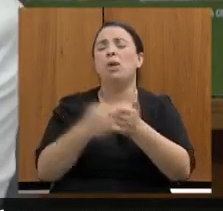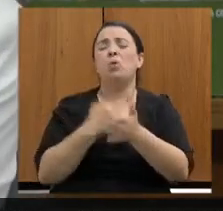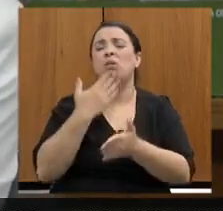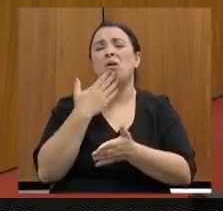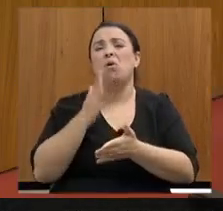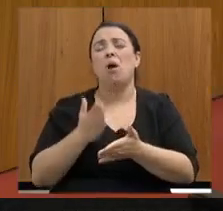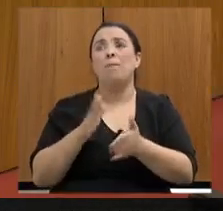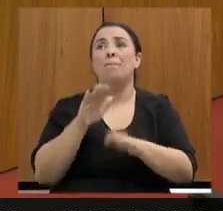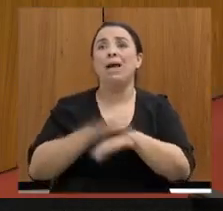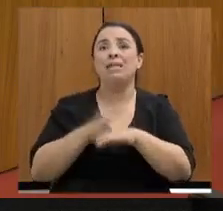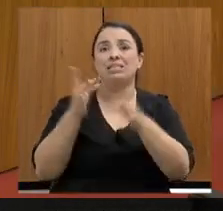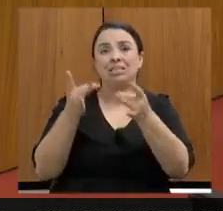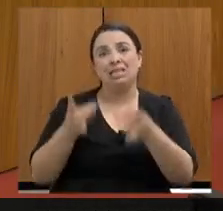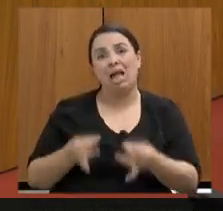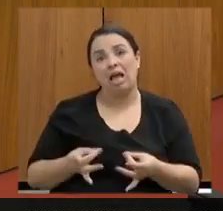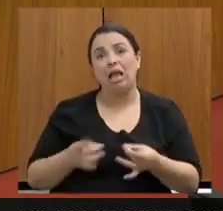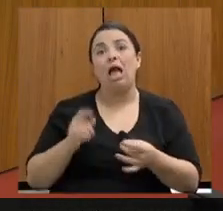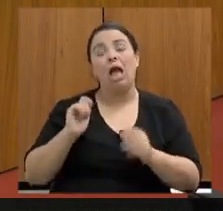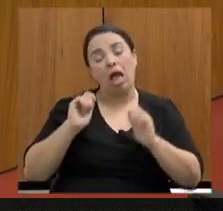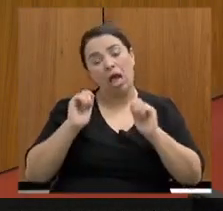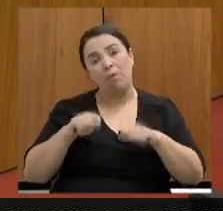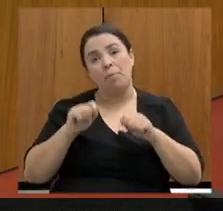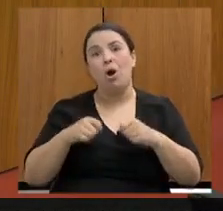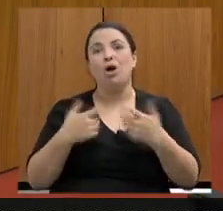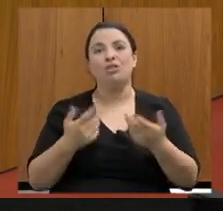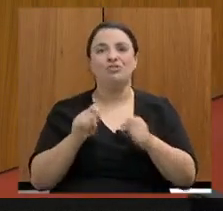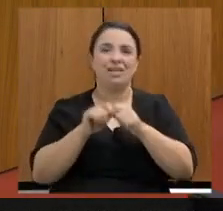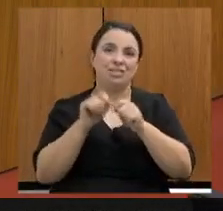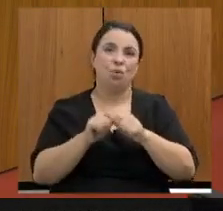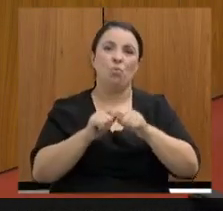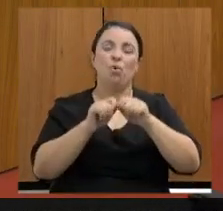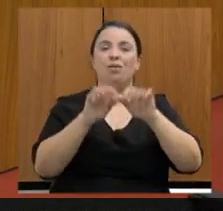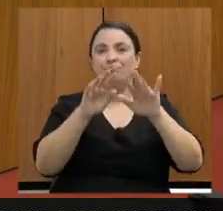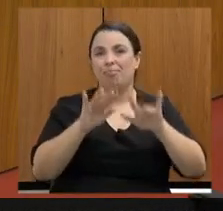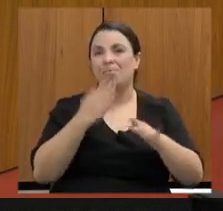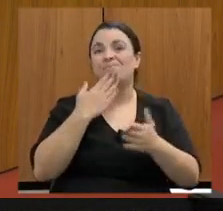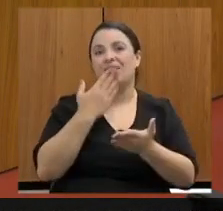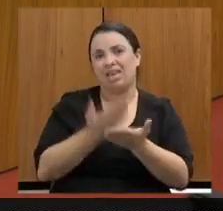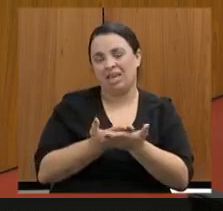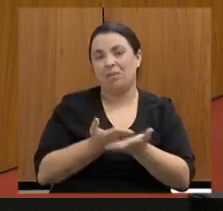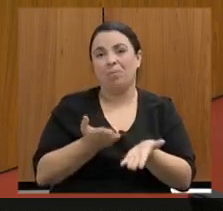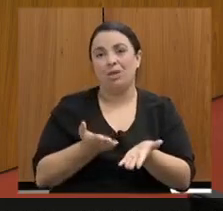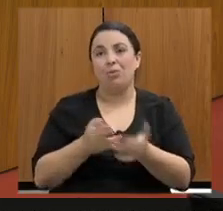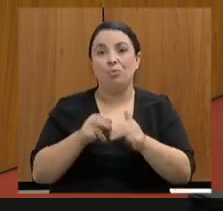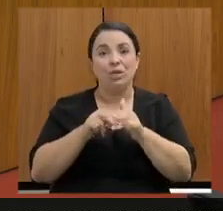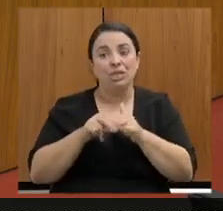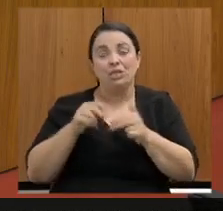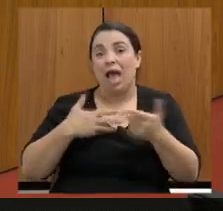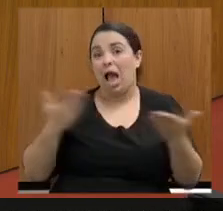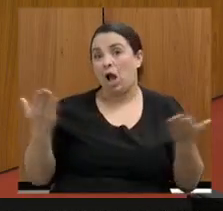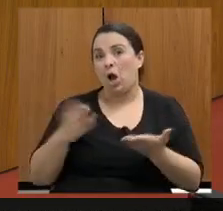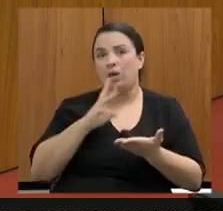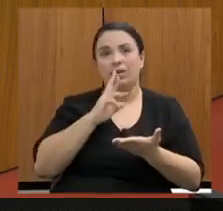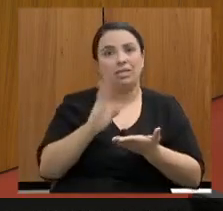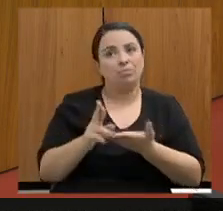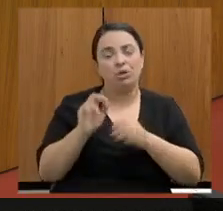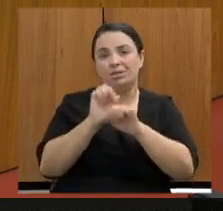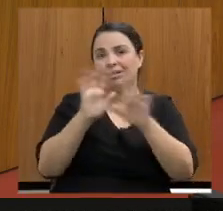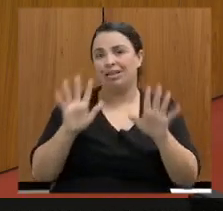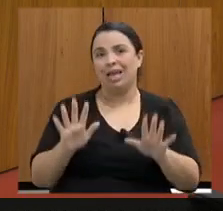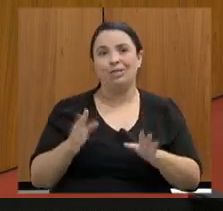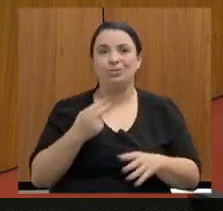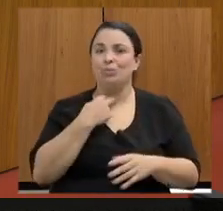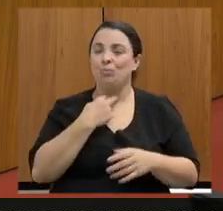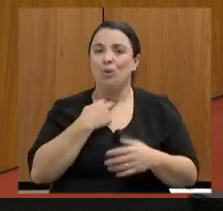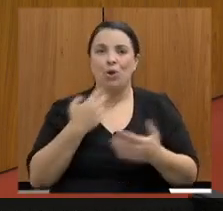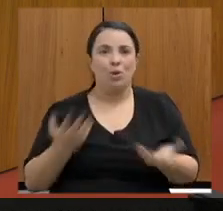fazer o trabalho em relação a esse requerimento. Eu não vou conseguir lhe dar essa resposta precisa agora. E esse eu acho